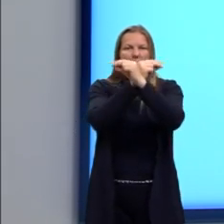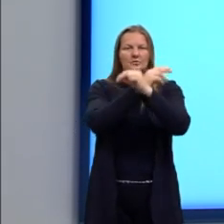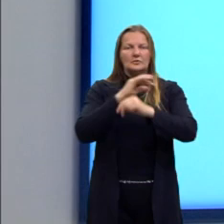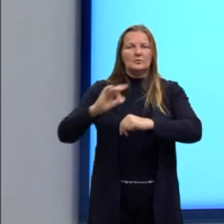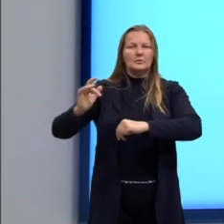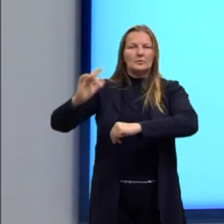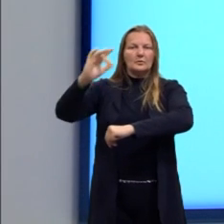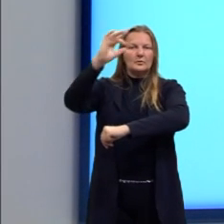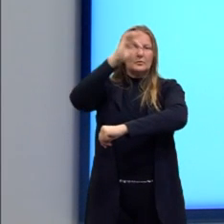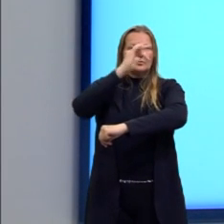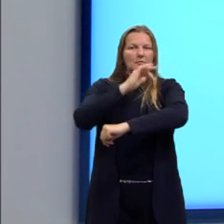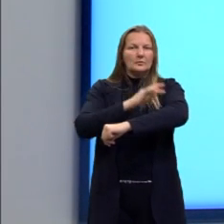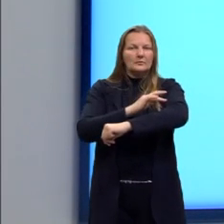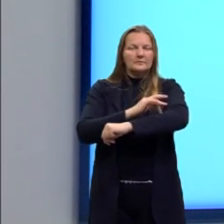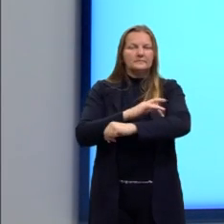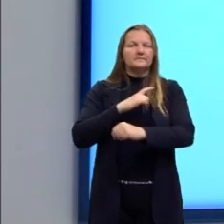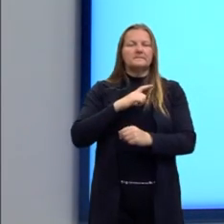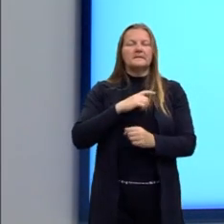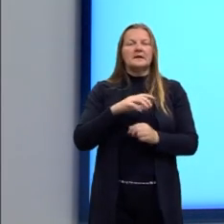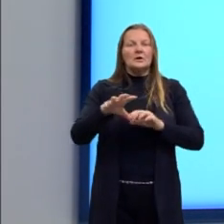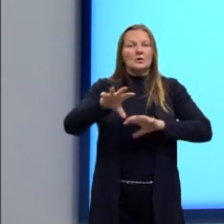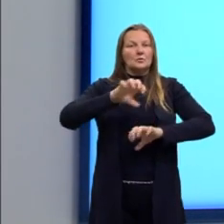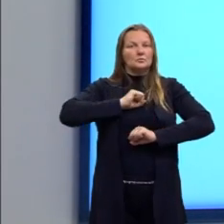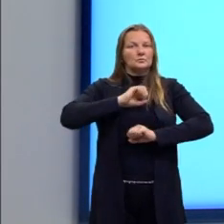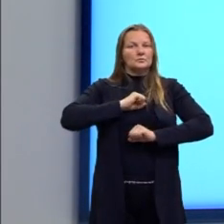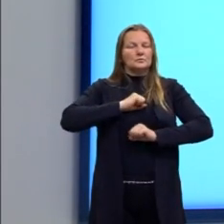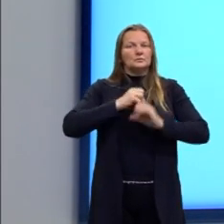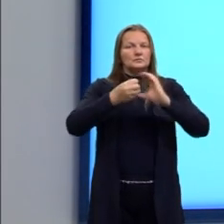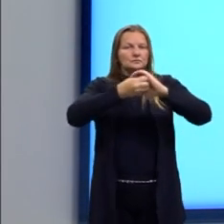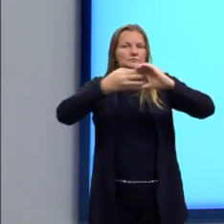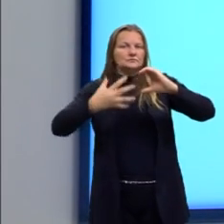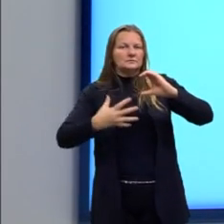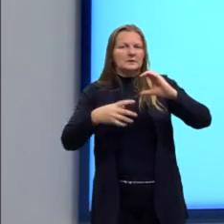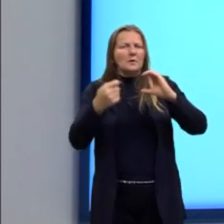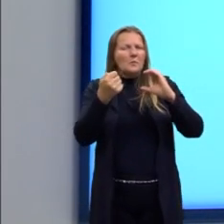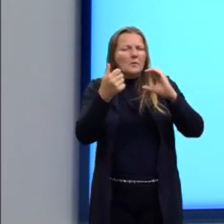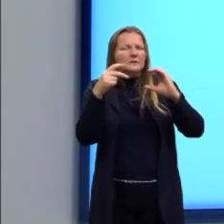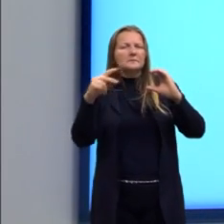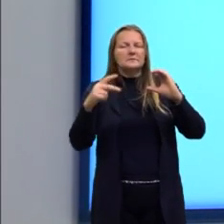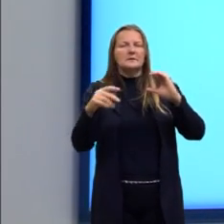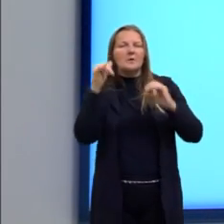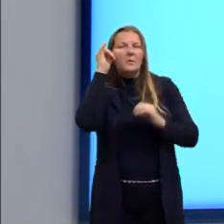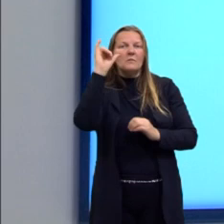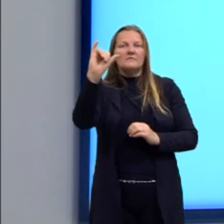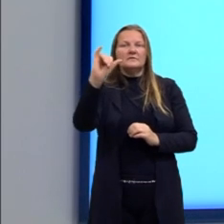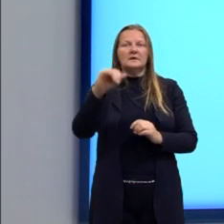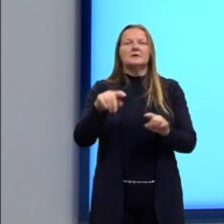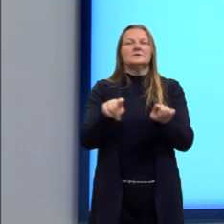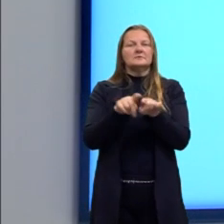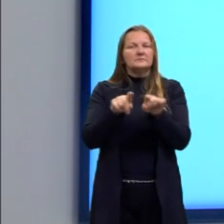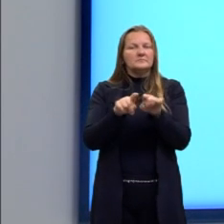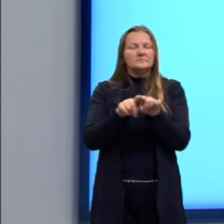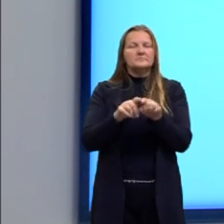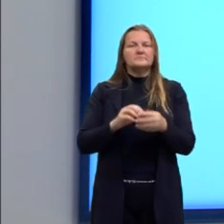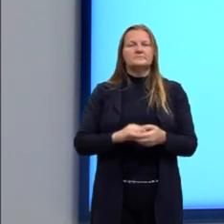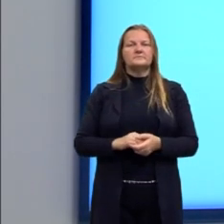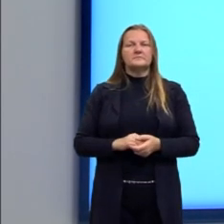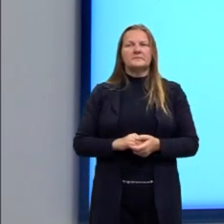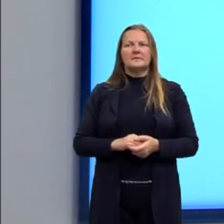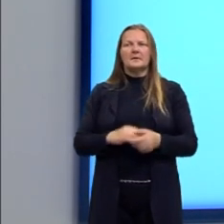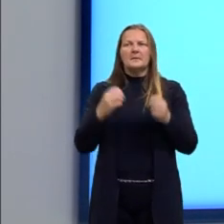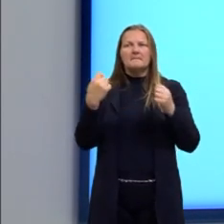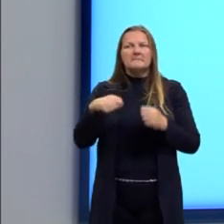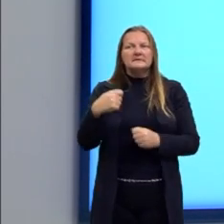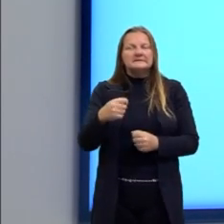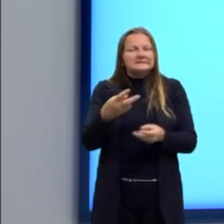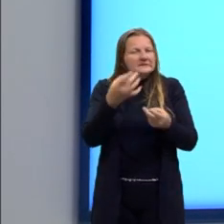transmissor da doença. Os sintomas são muito semelhantes e a profilaxia principal, que a gente tem